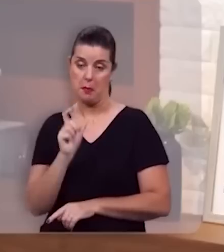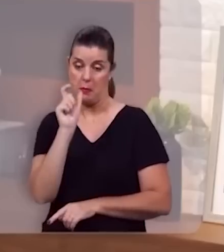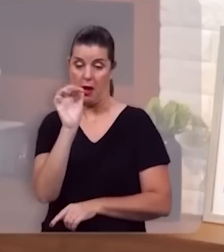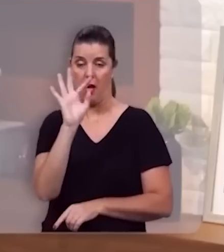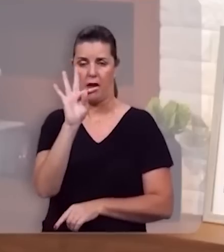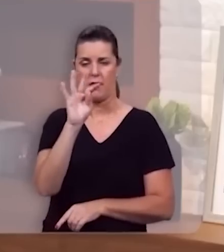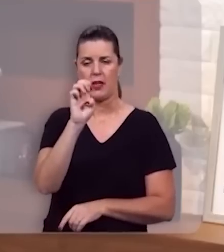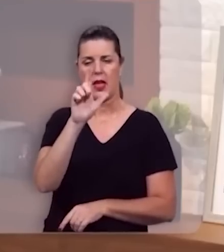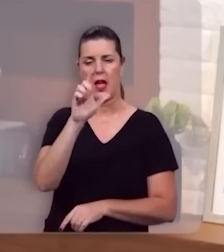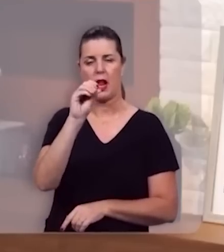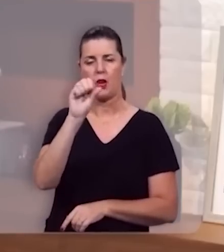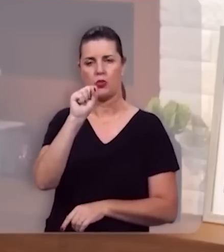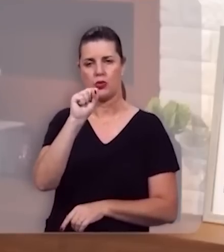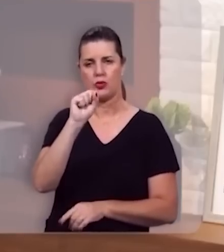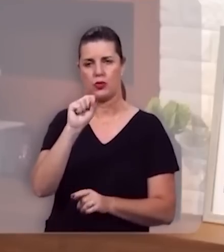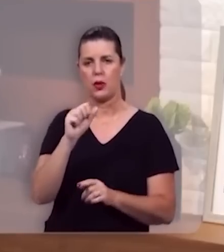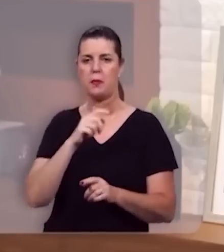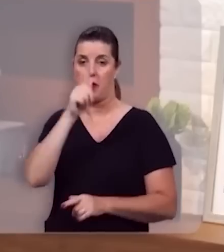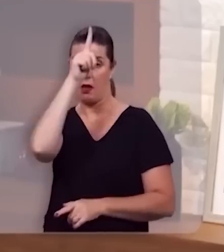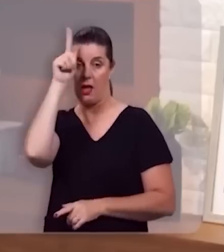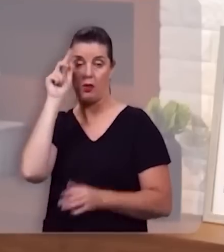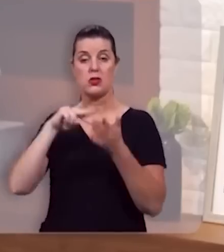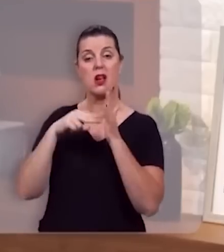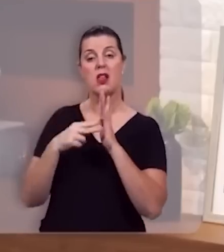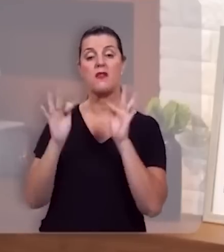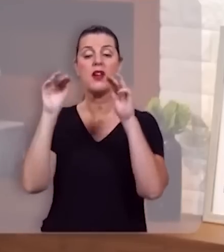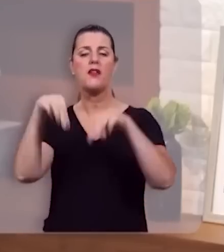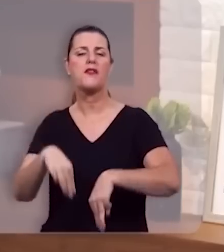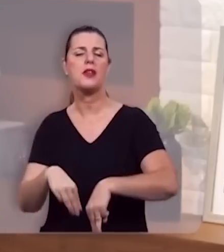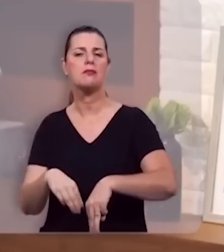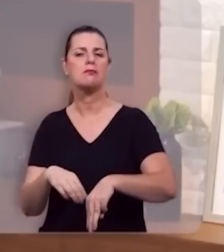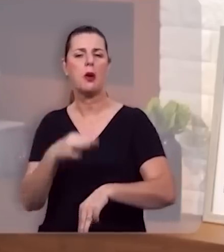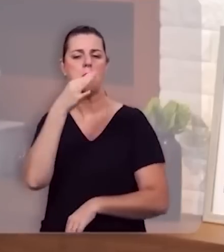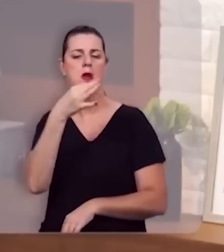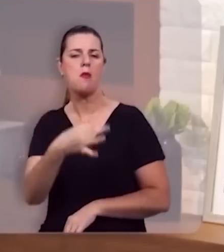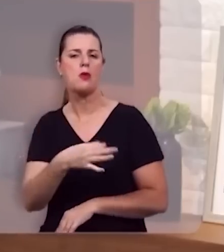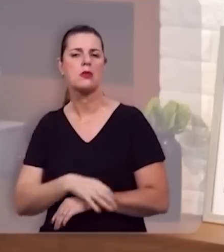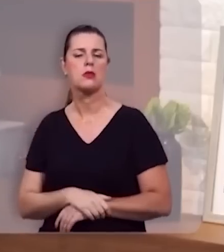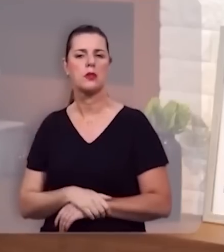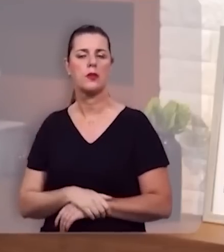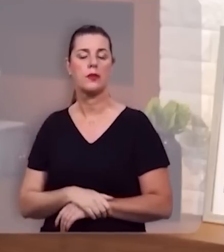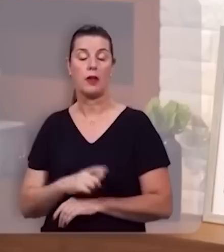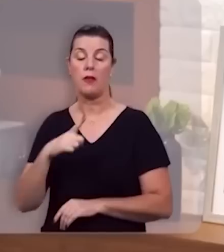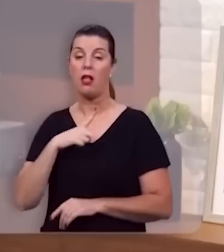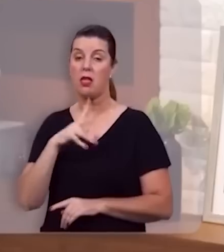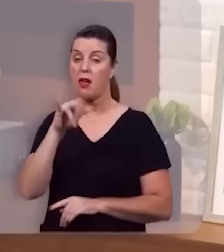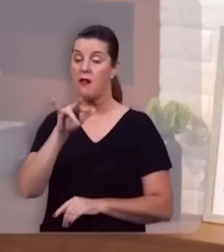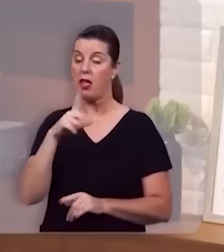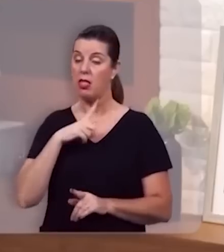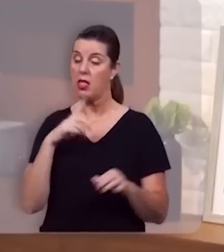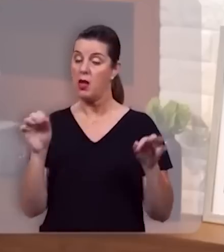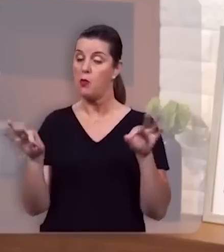grego é fim, propósito. A história caminha para uma consumação